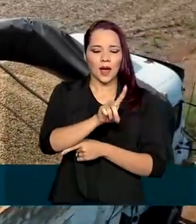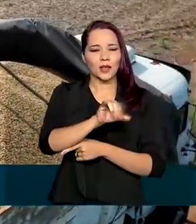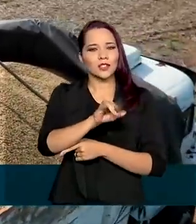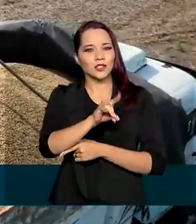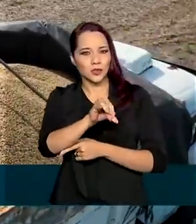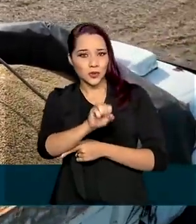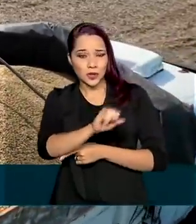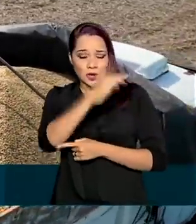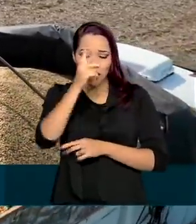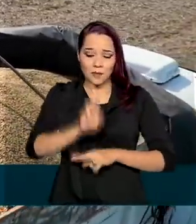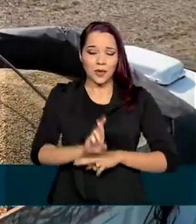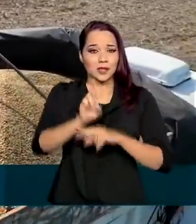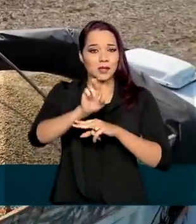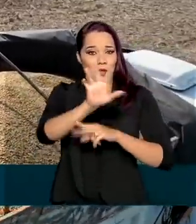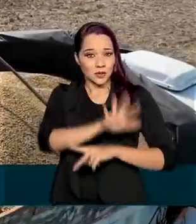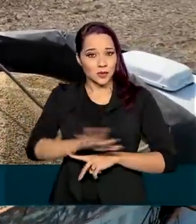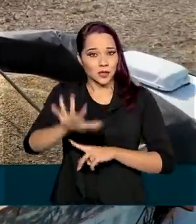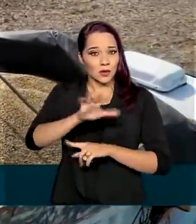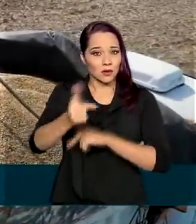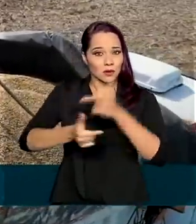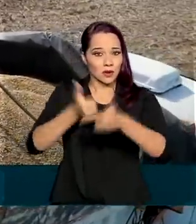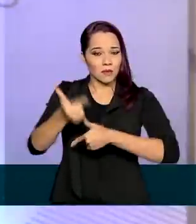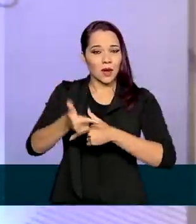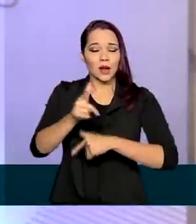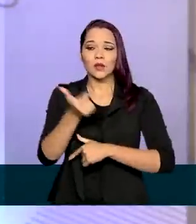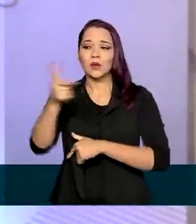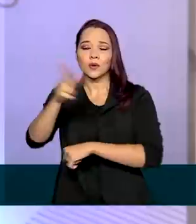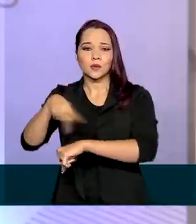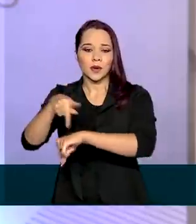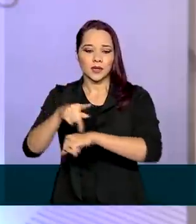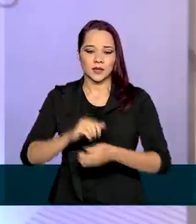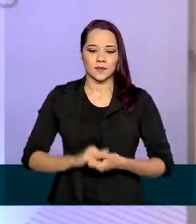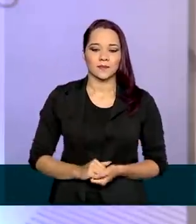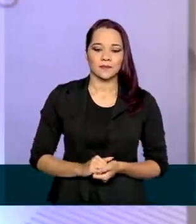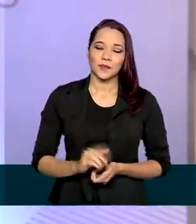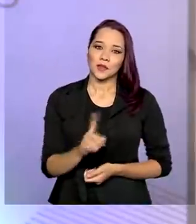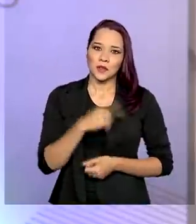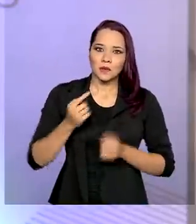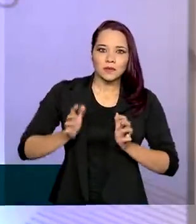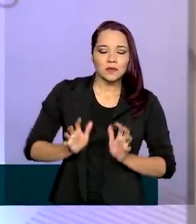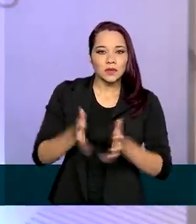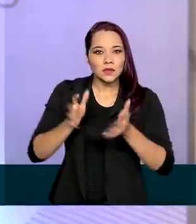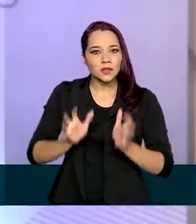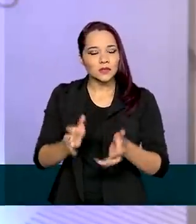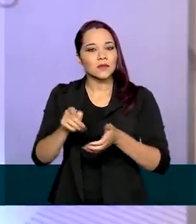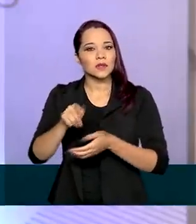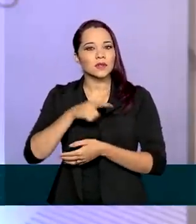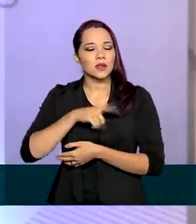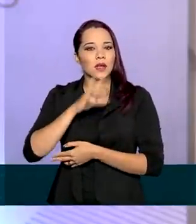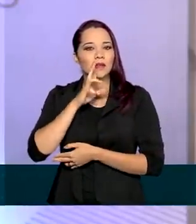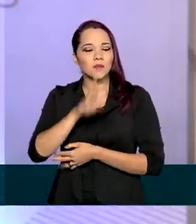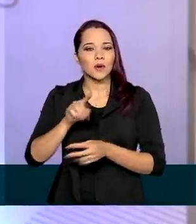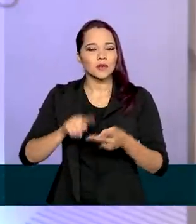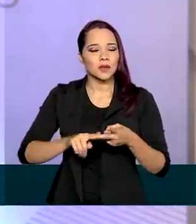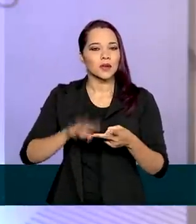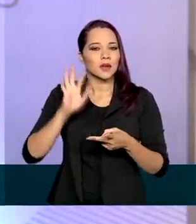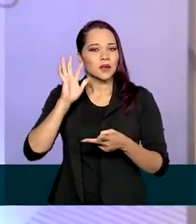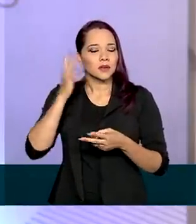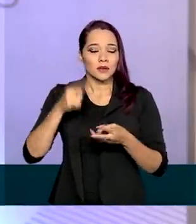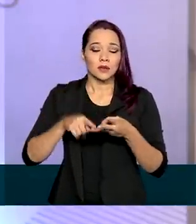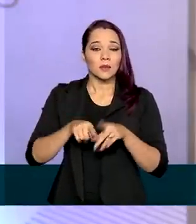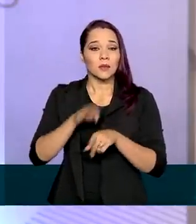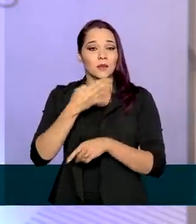que são representantes do setor que atuam no exterior. Nós os incentivamos a trazer soluções, a trazer